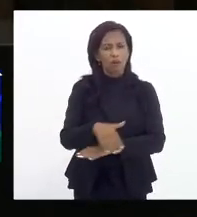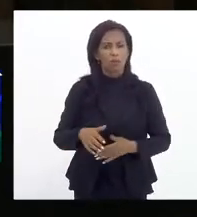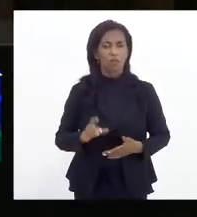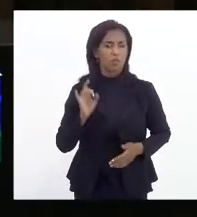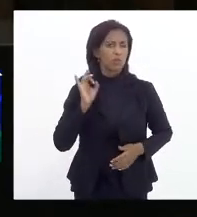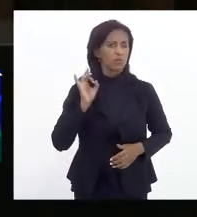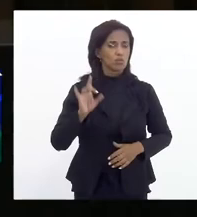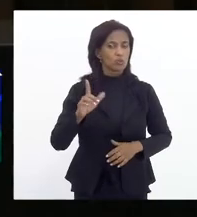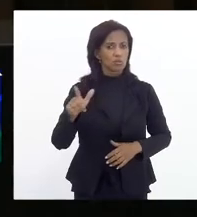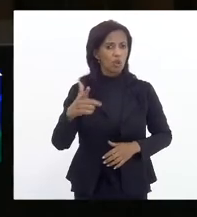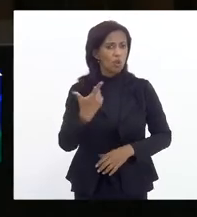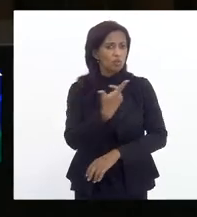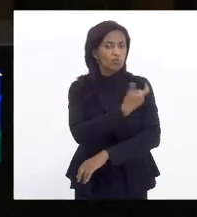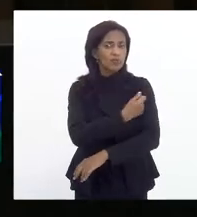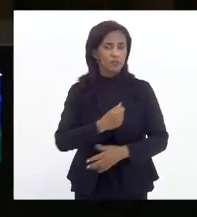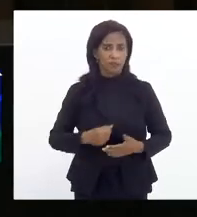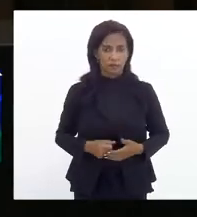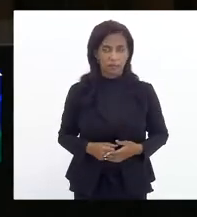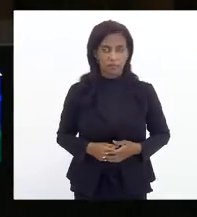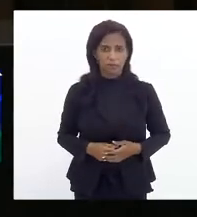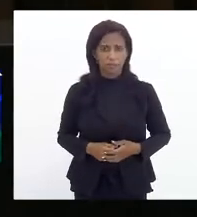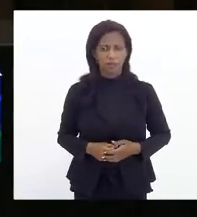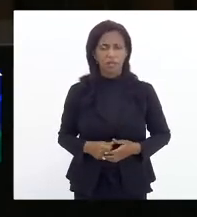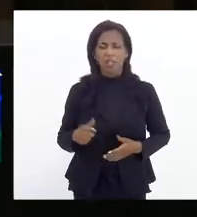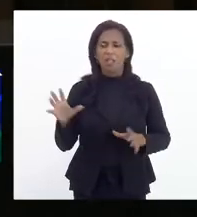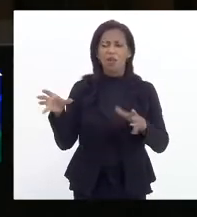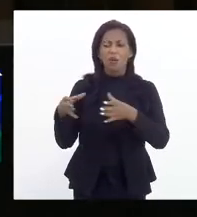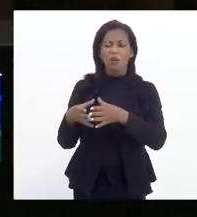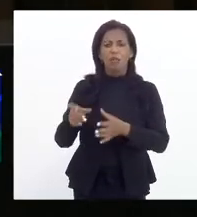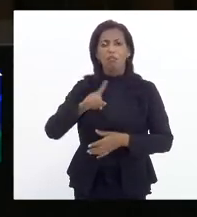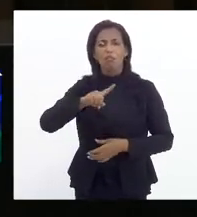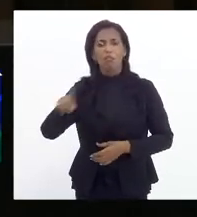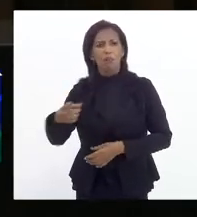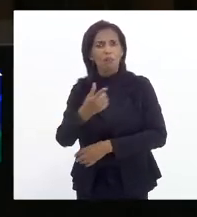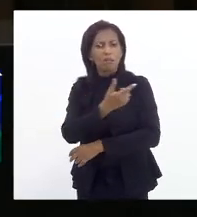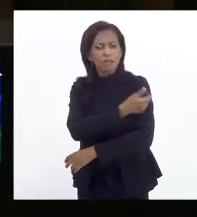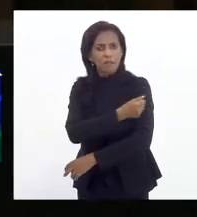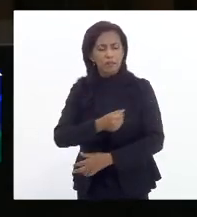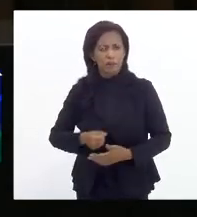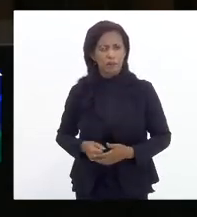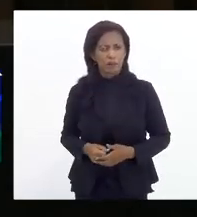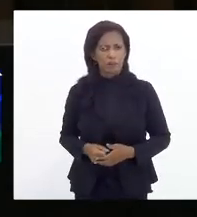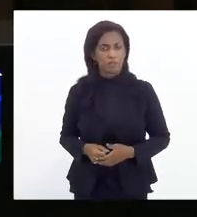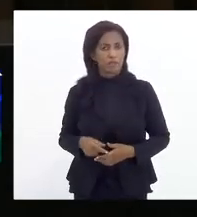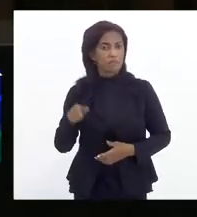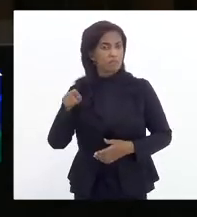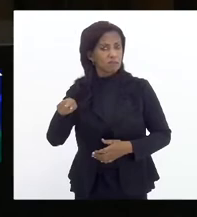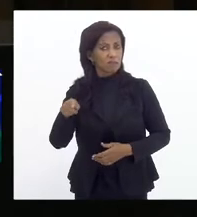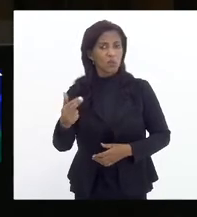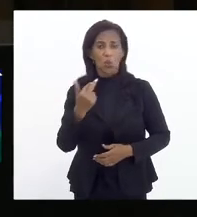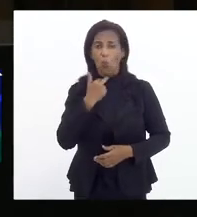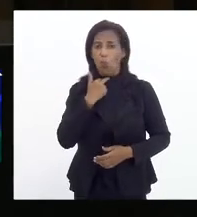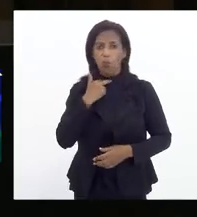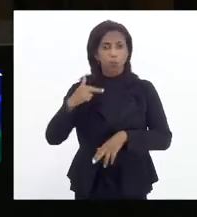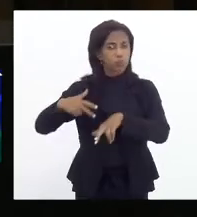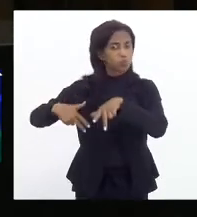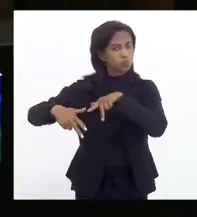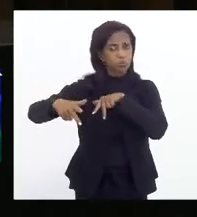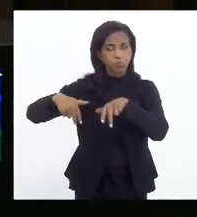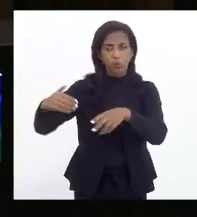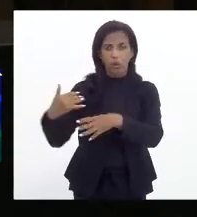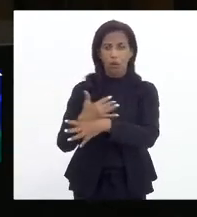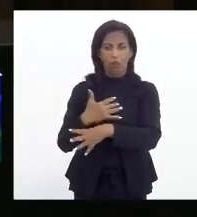somente os vacinados. E os não vacinados? Estes não podem circular pela